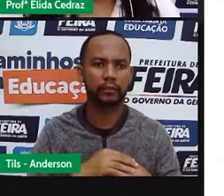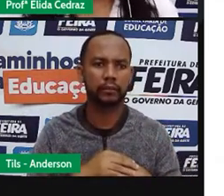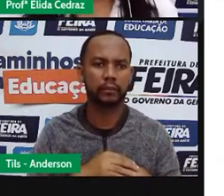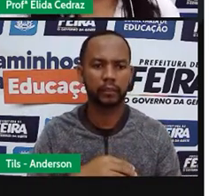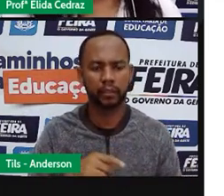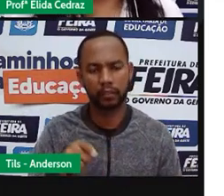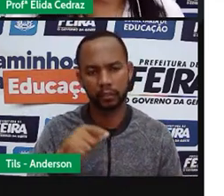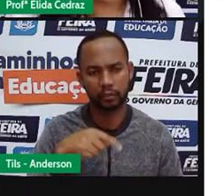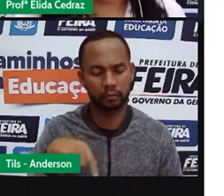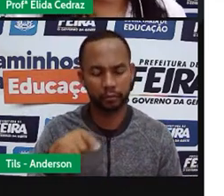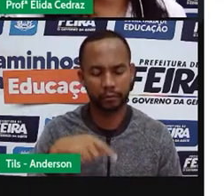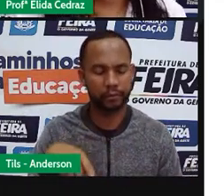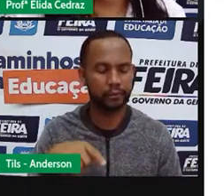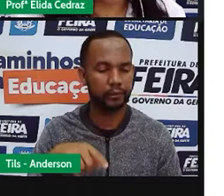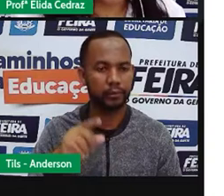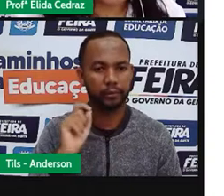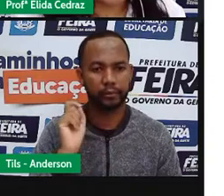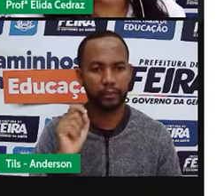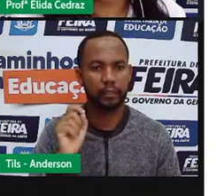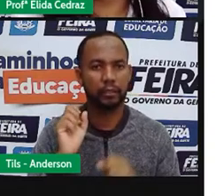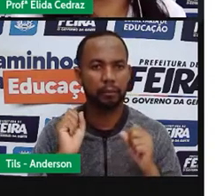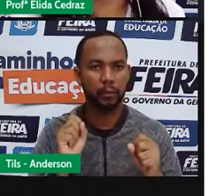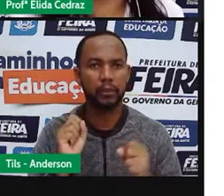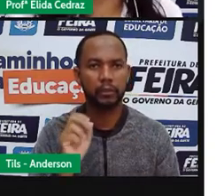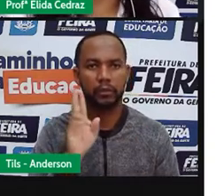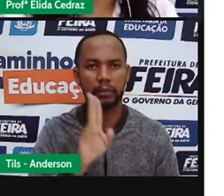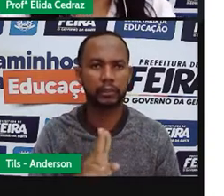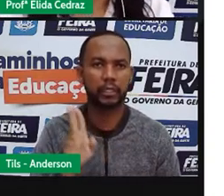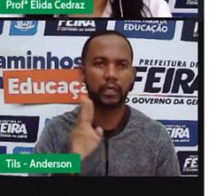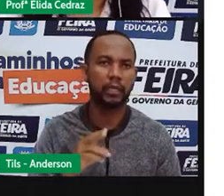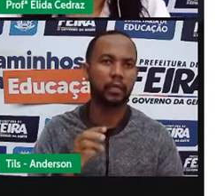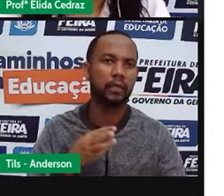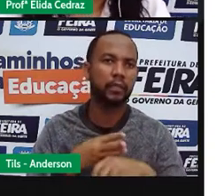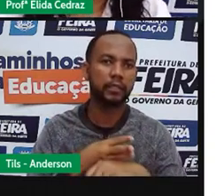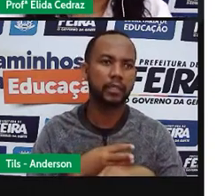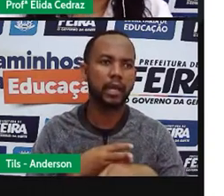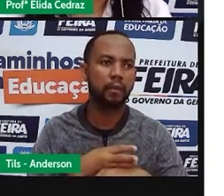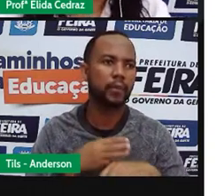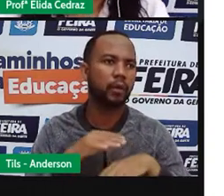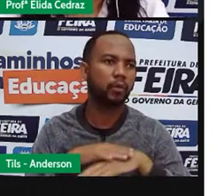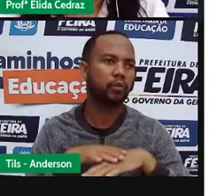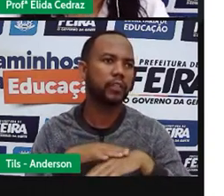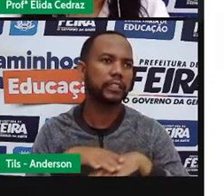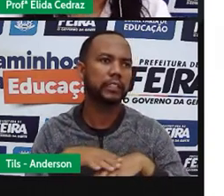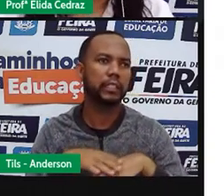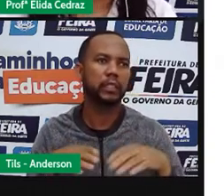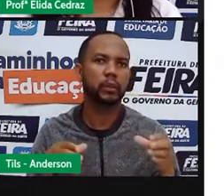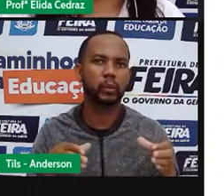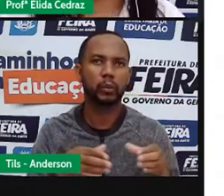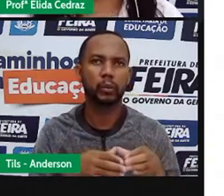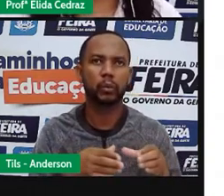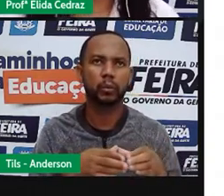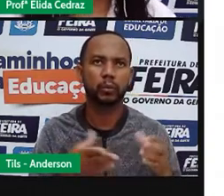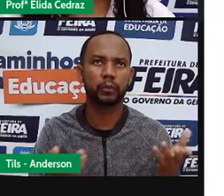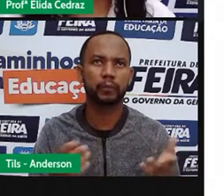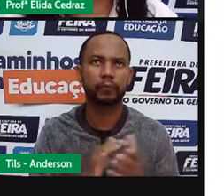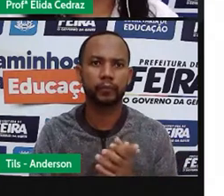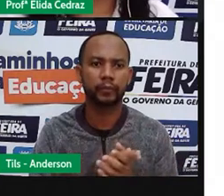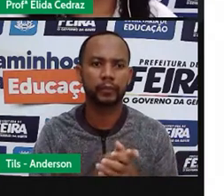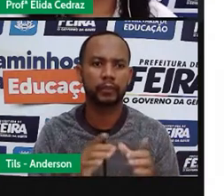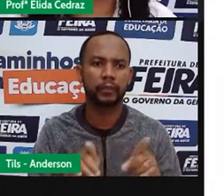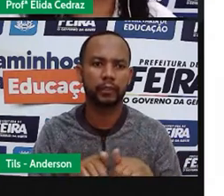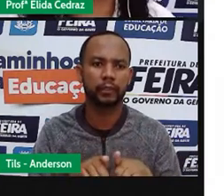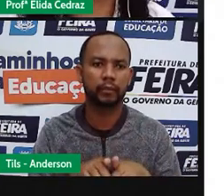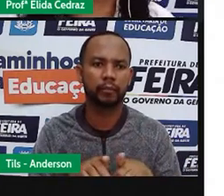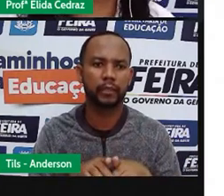A Pró acabou de falar que podemos utilizar o WhatsApp para conversar em grupo. Mesmo